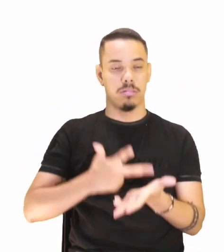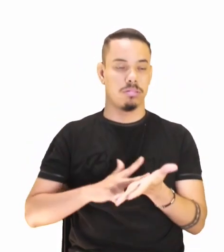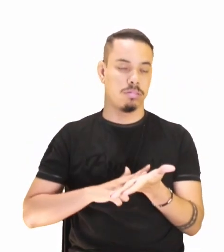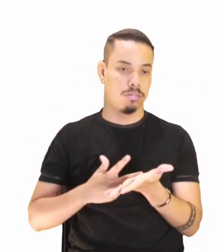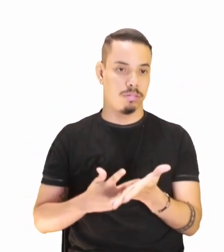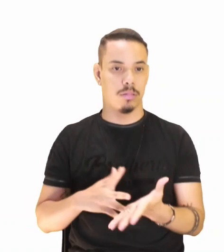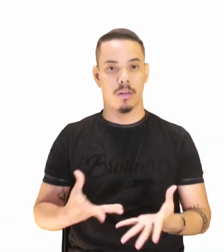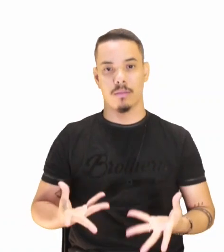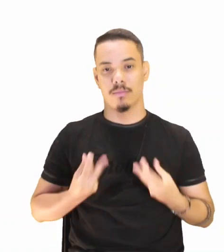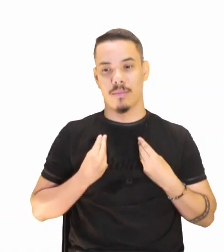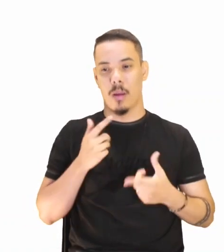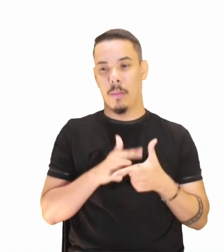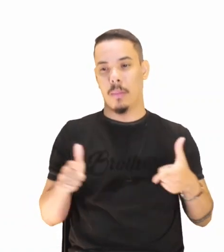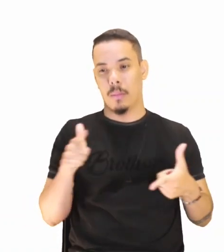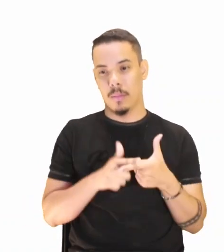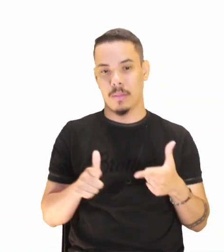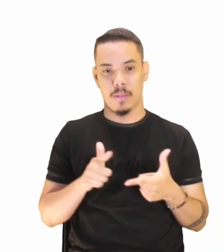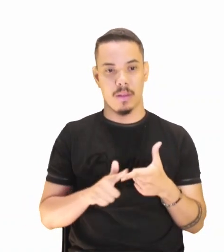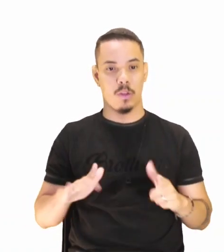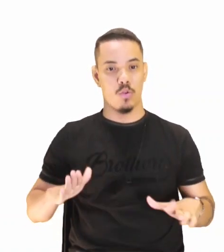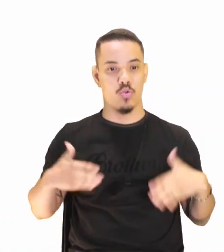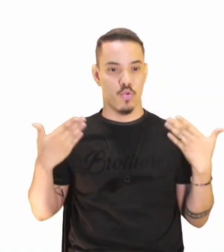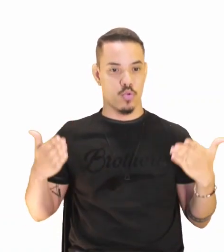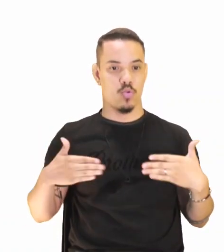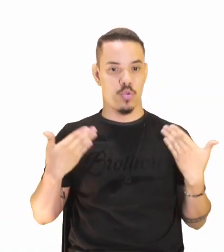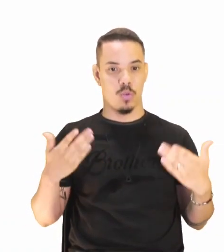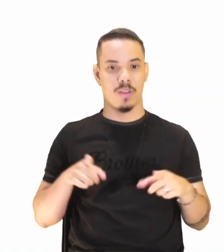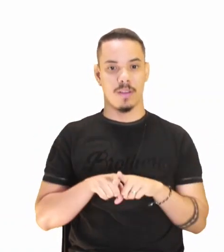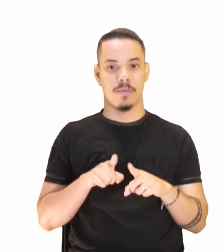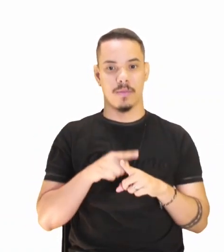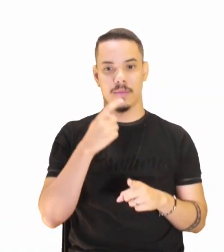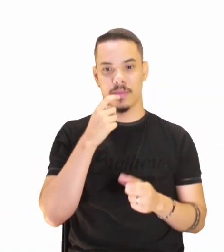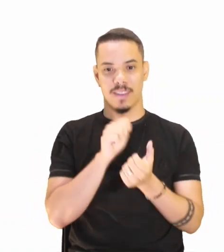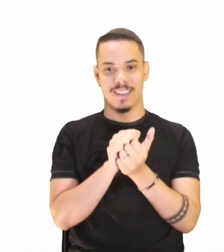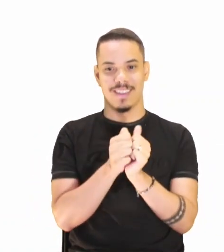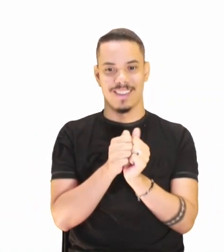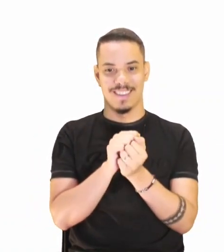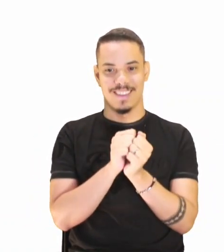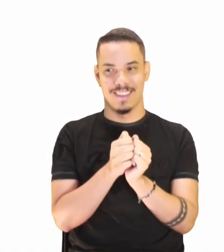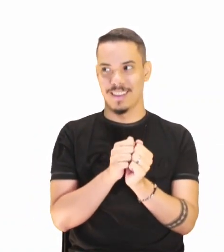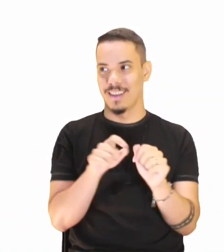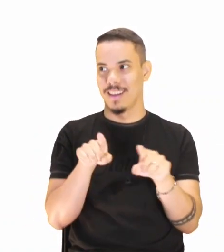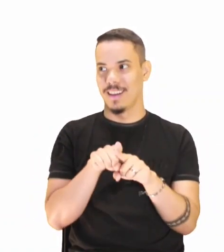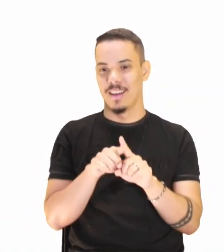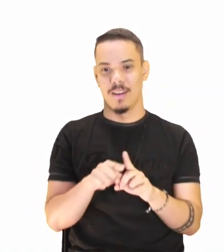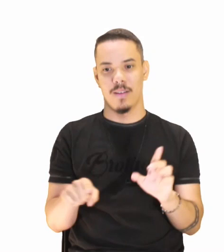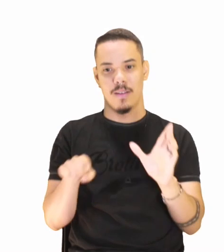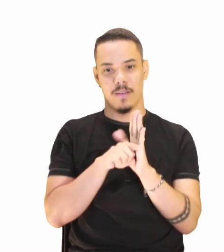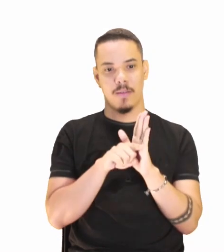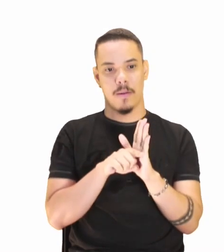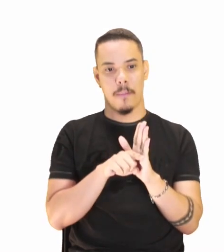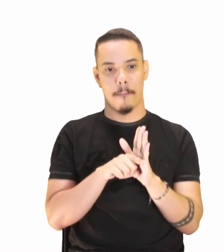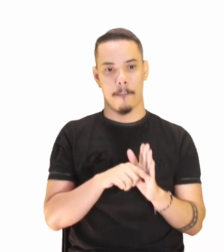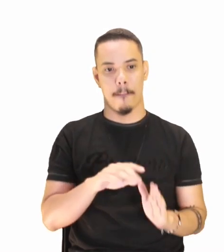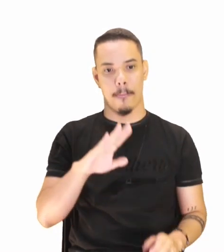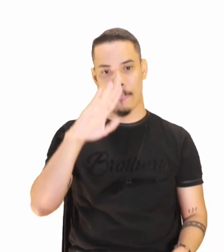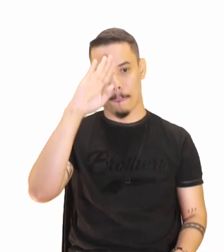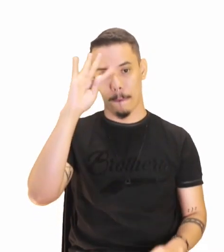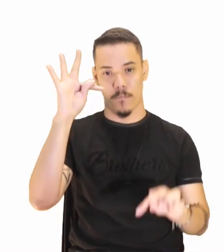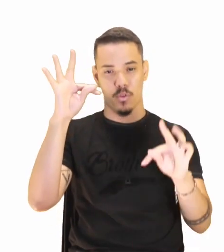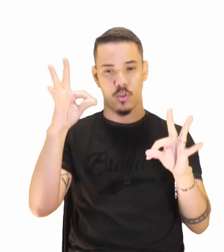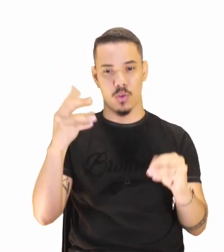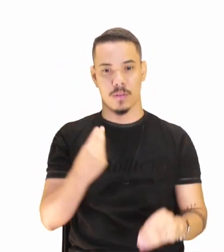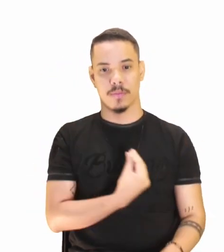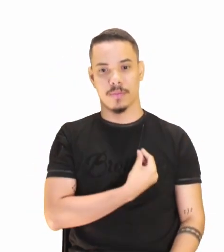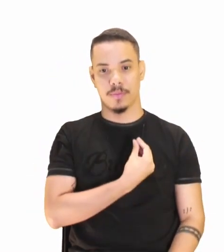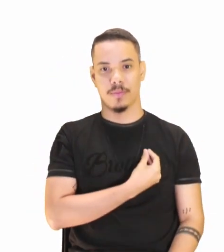e que susto nos meteram, as crises dos dentes e outras, a menor febrícula, toda